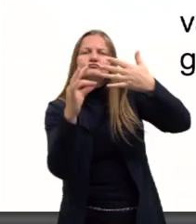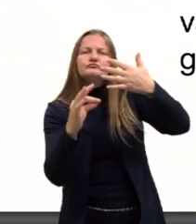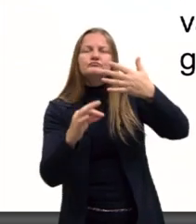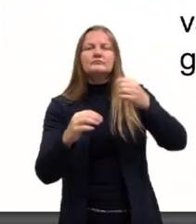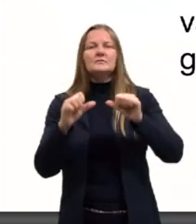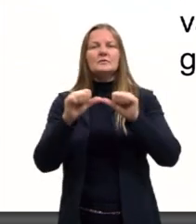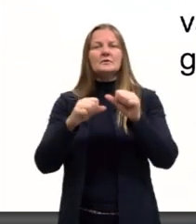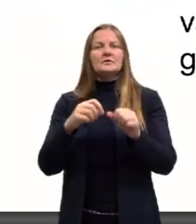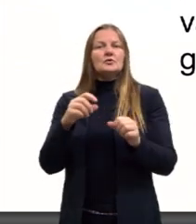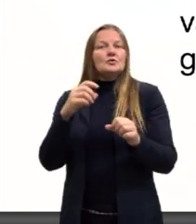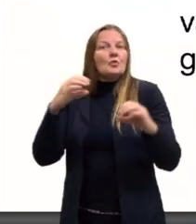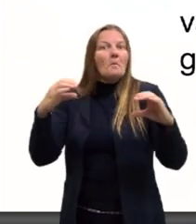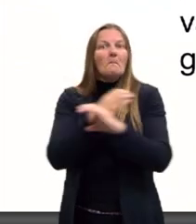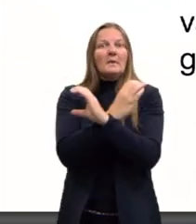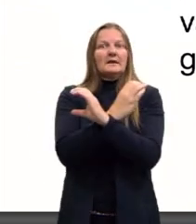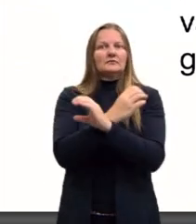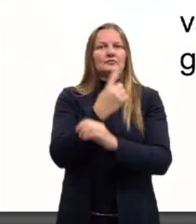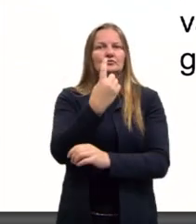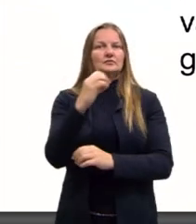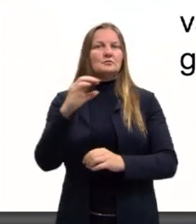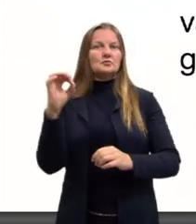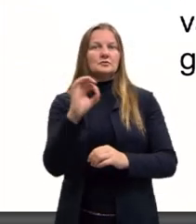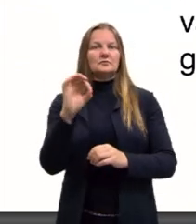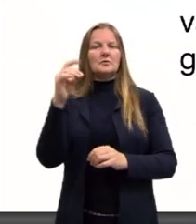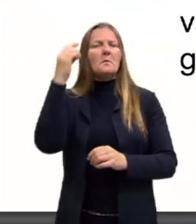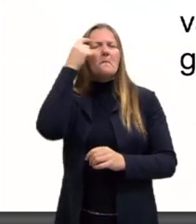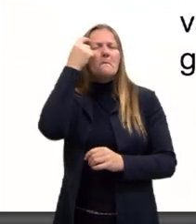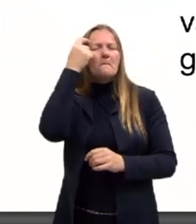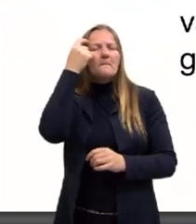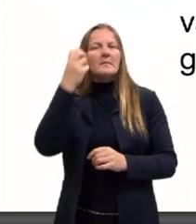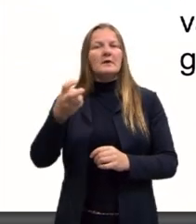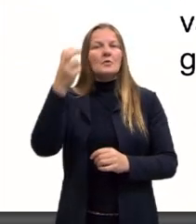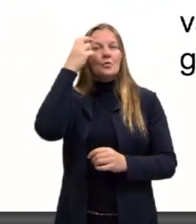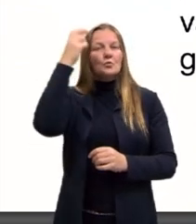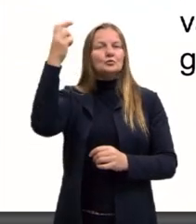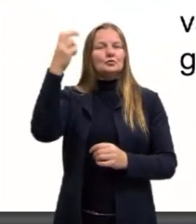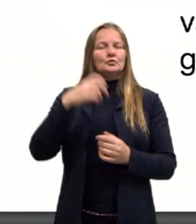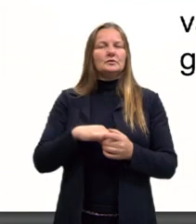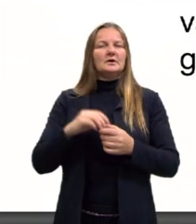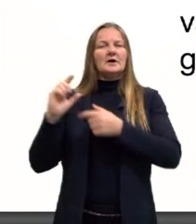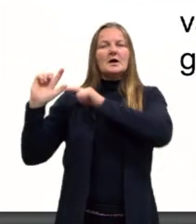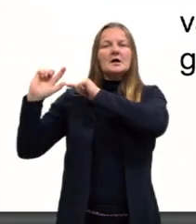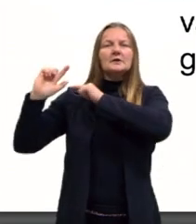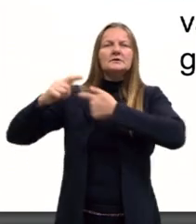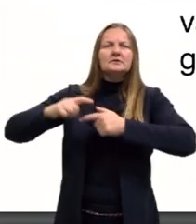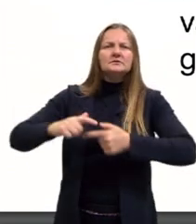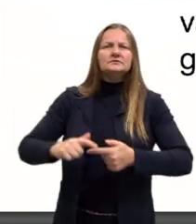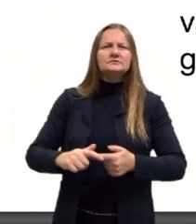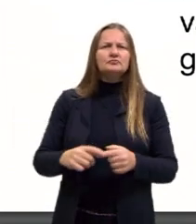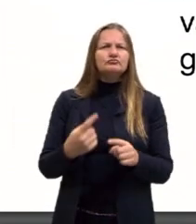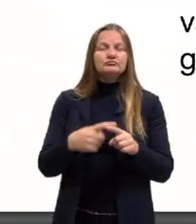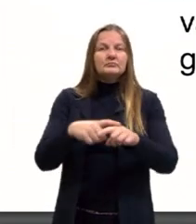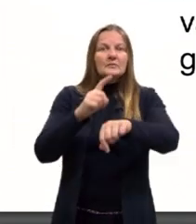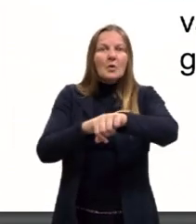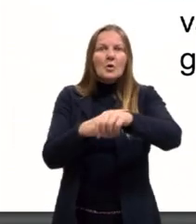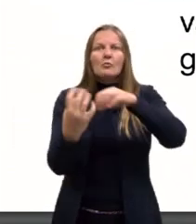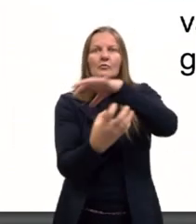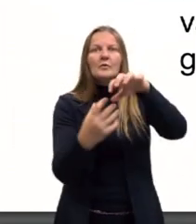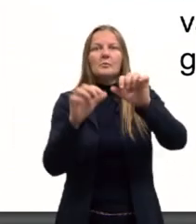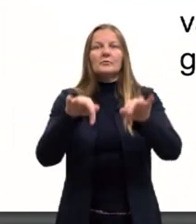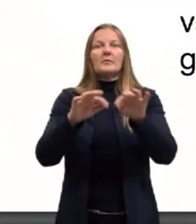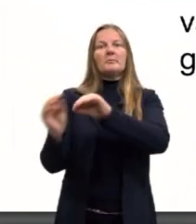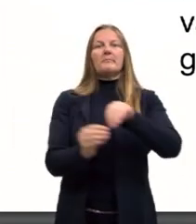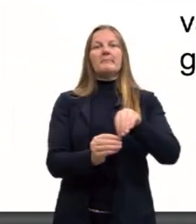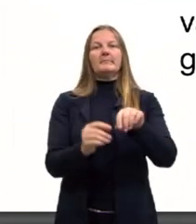a sociedade como um todo. A mentalidade, a cultura, a tradição, elas são muito fortes, muito